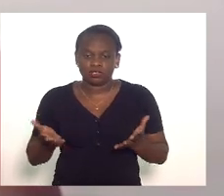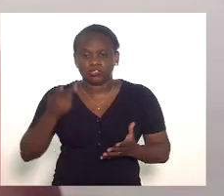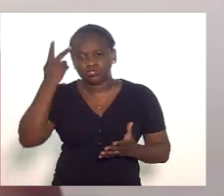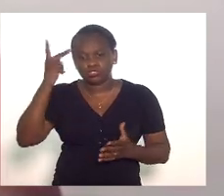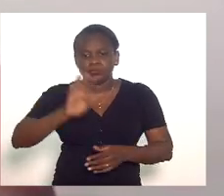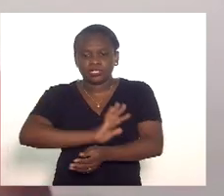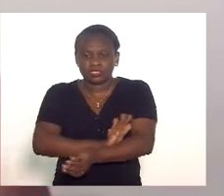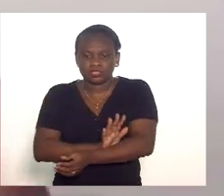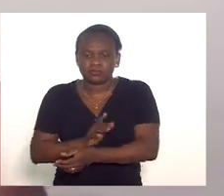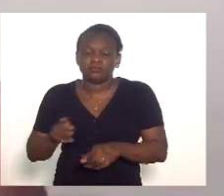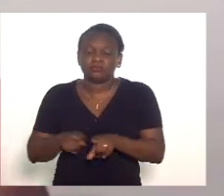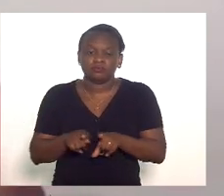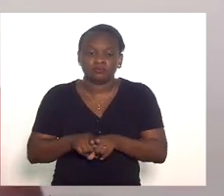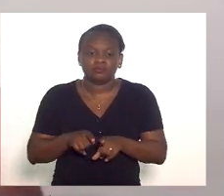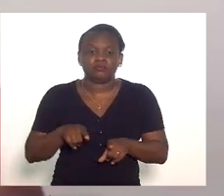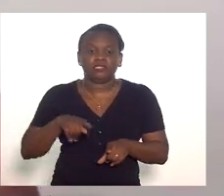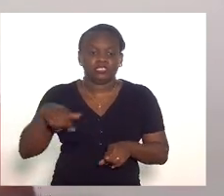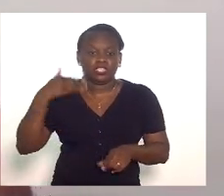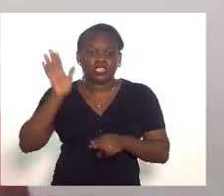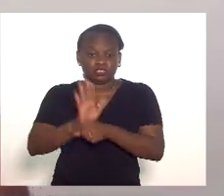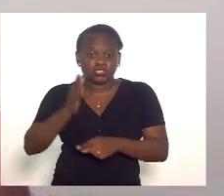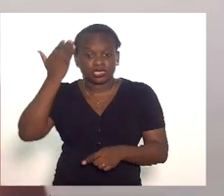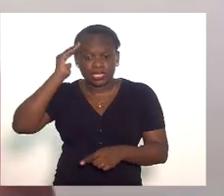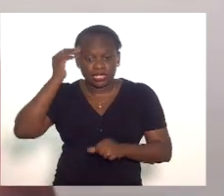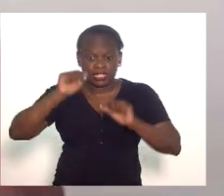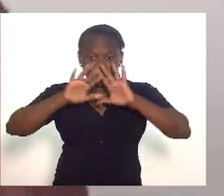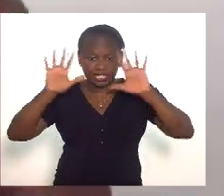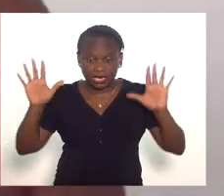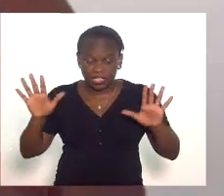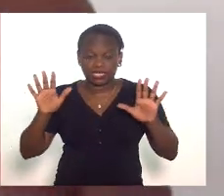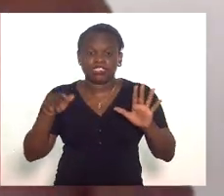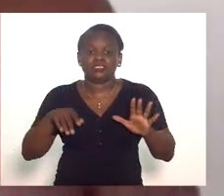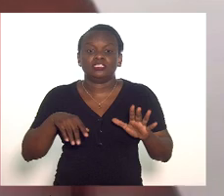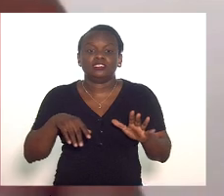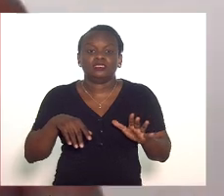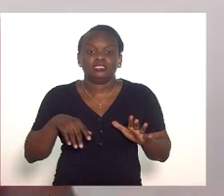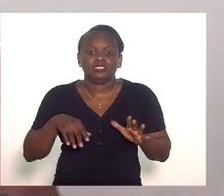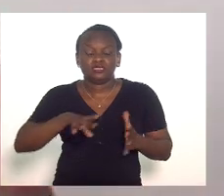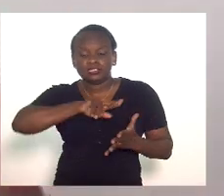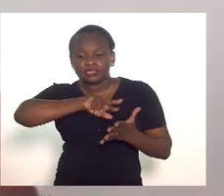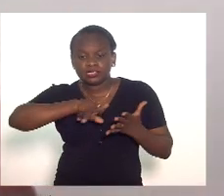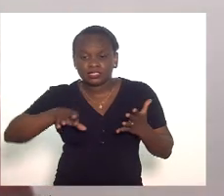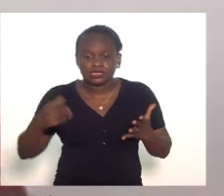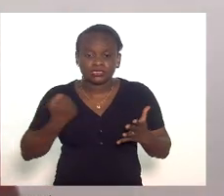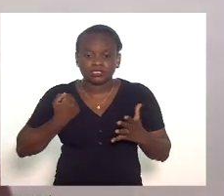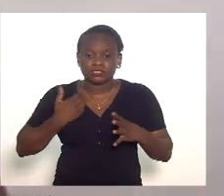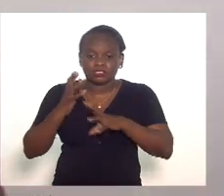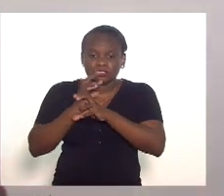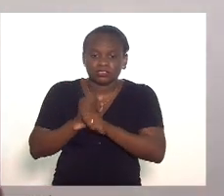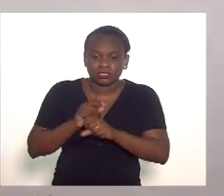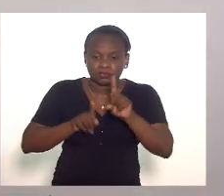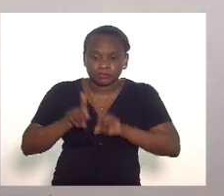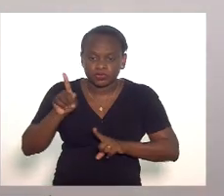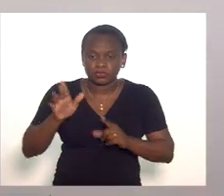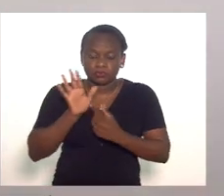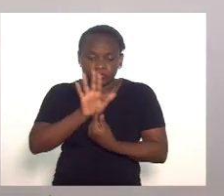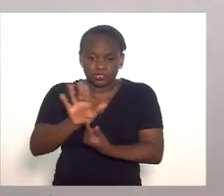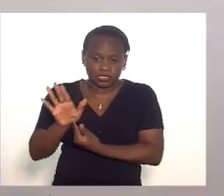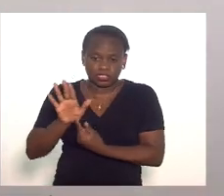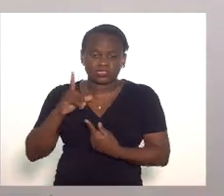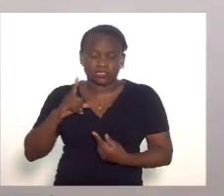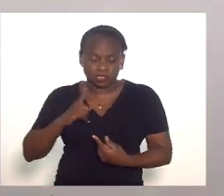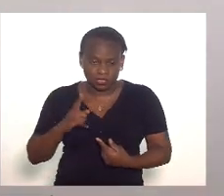racismo e para que a gente entenda e fique nítido o que diversos desses dados nos mostram e que também nos